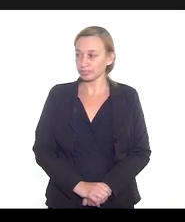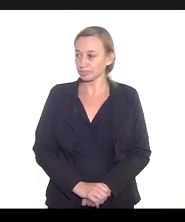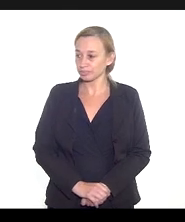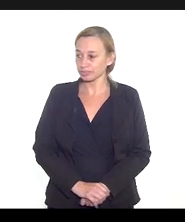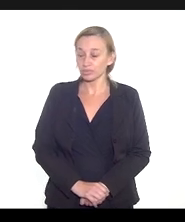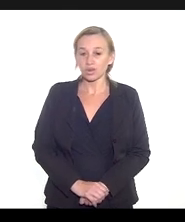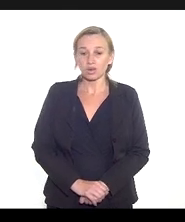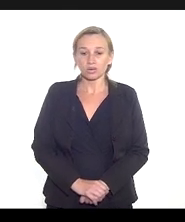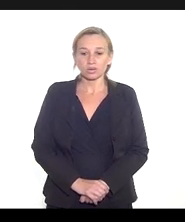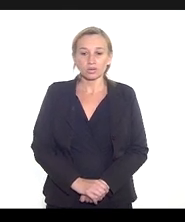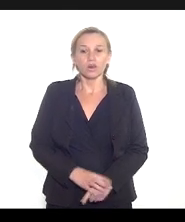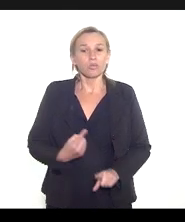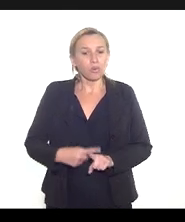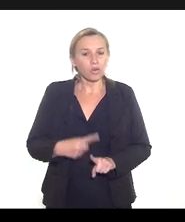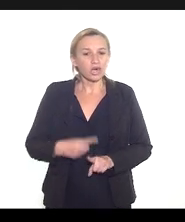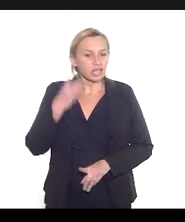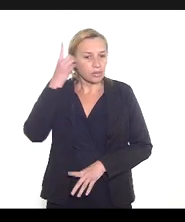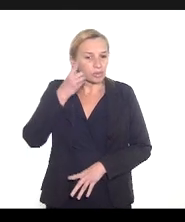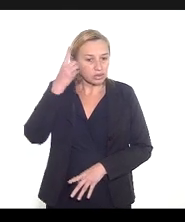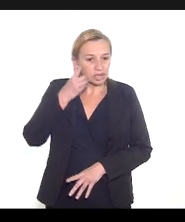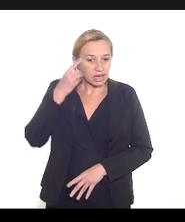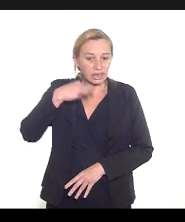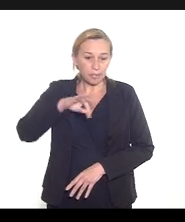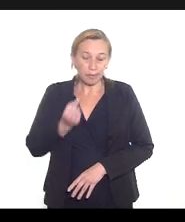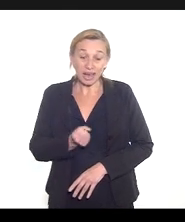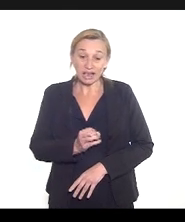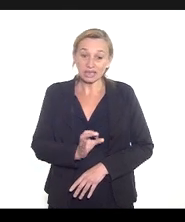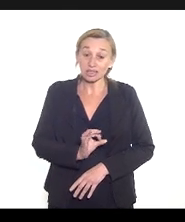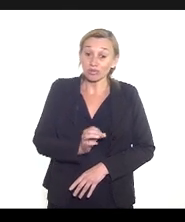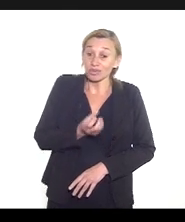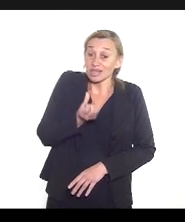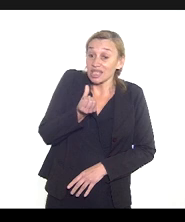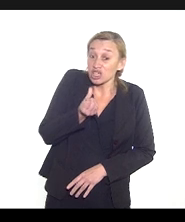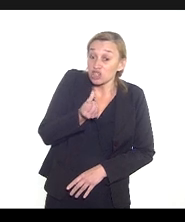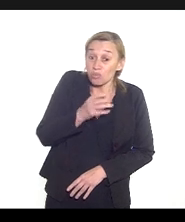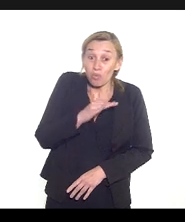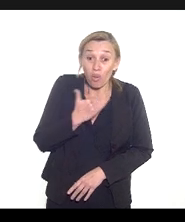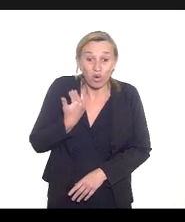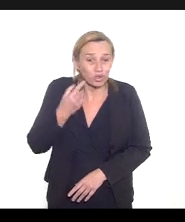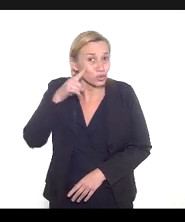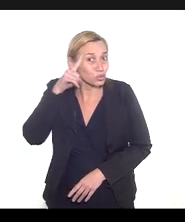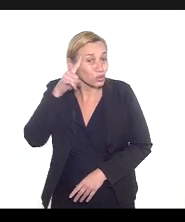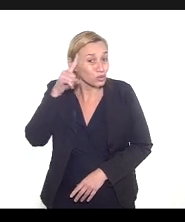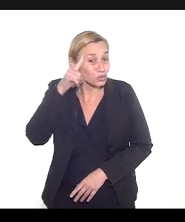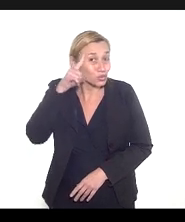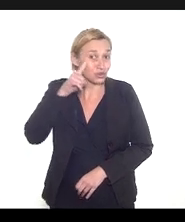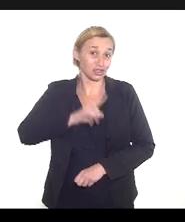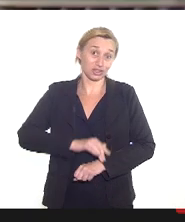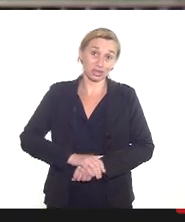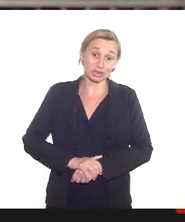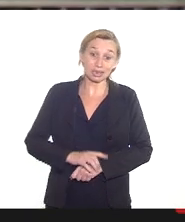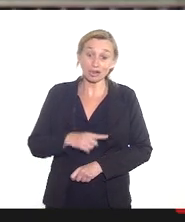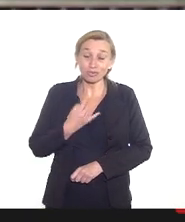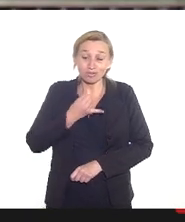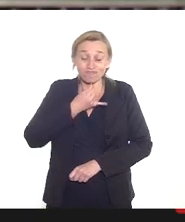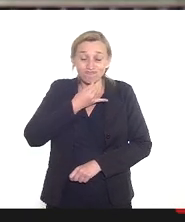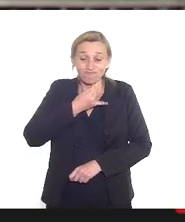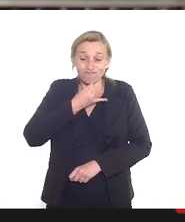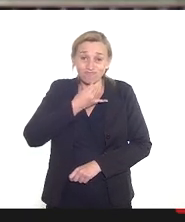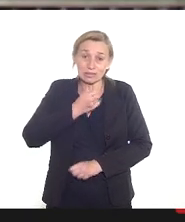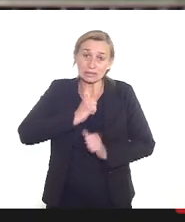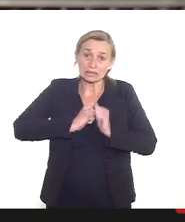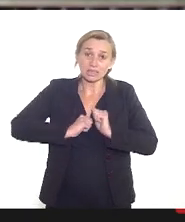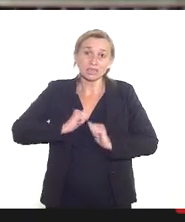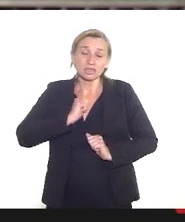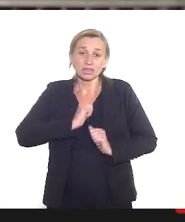porque deputada Marta são 6 óbitos por dia então a nossa angústia doutor Mário